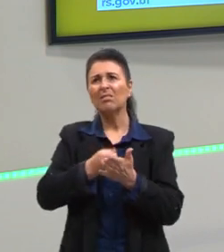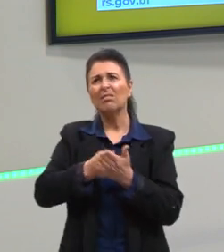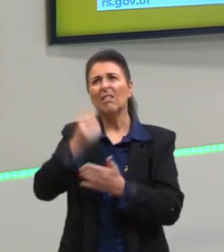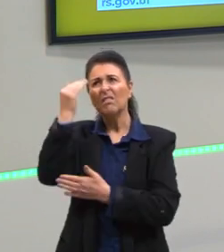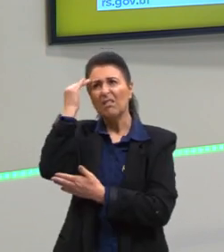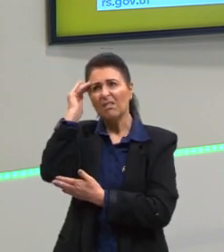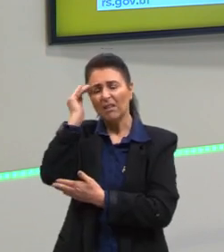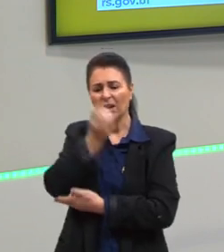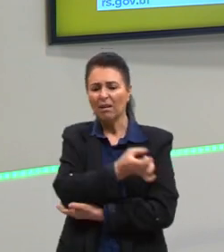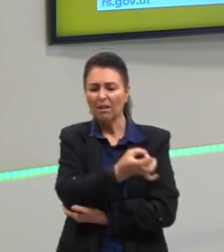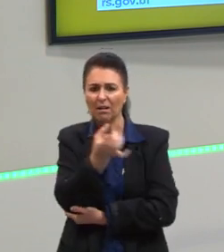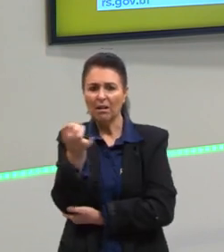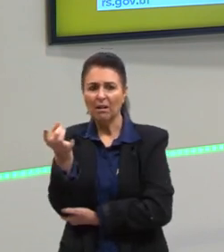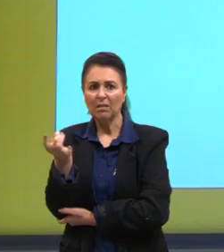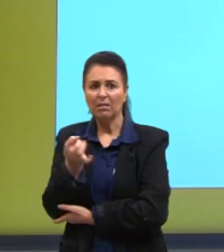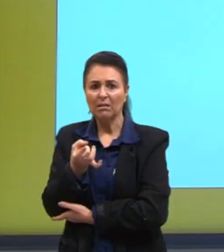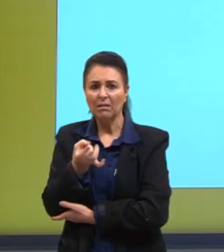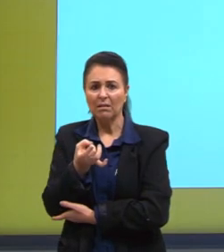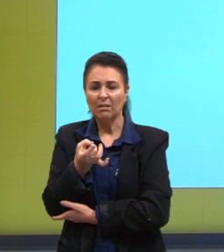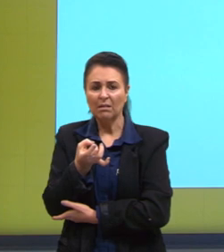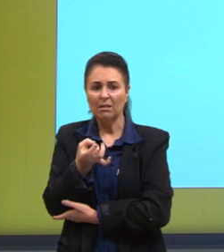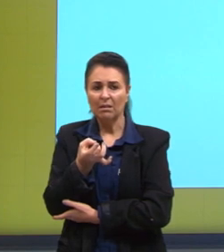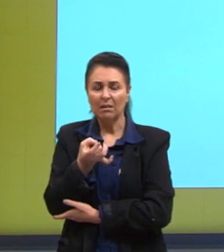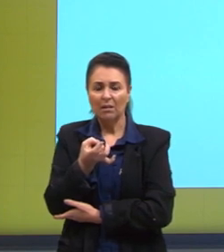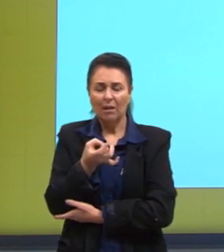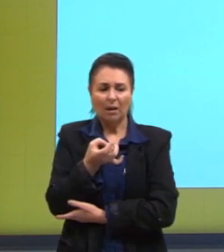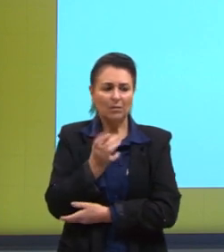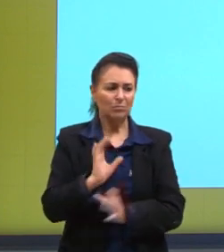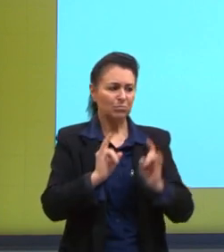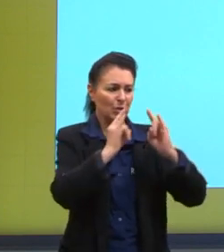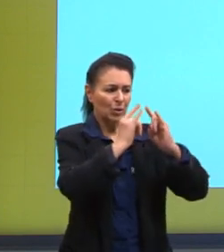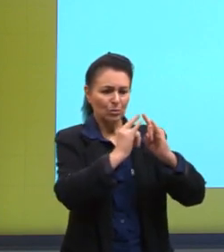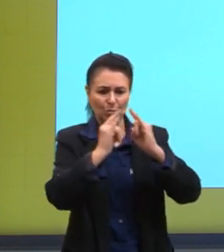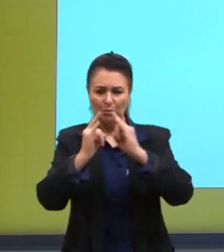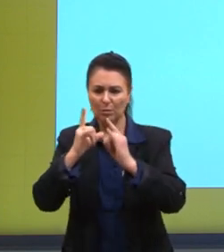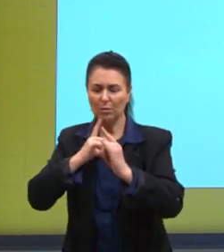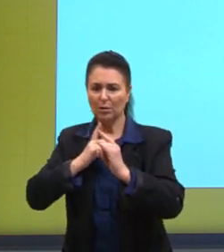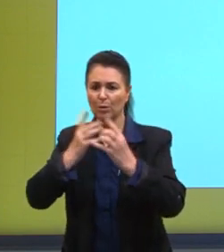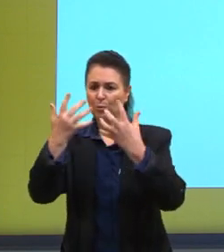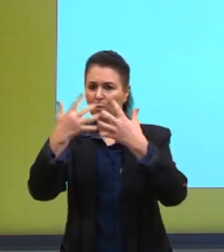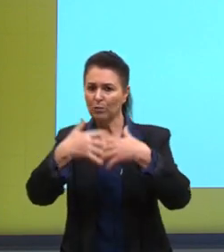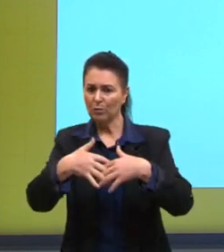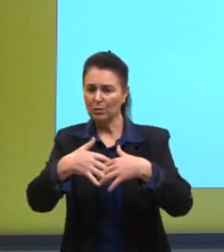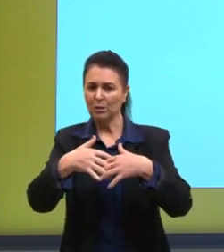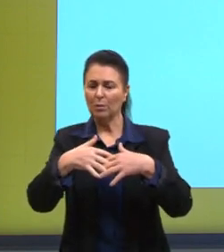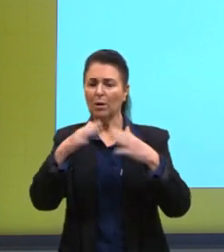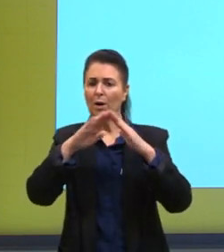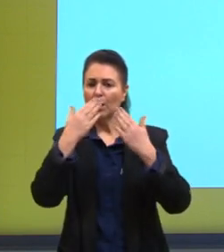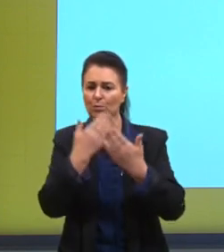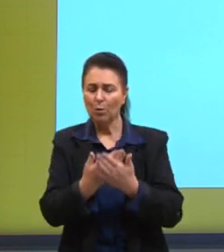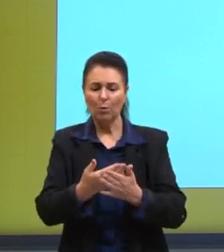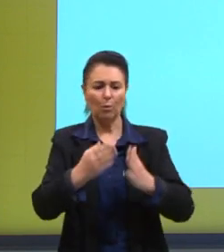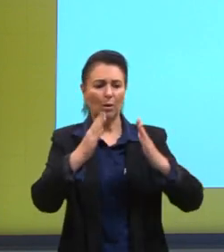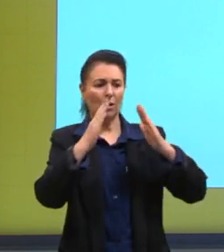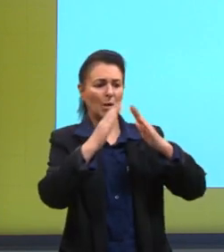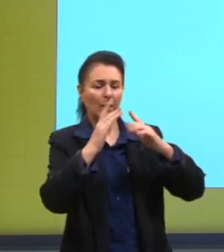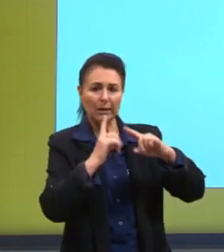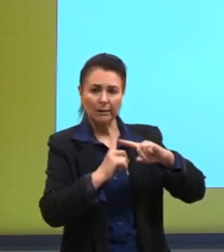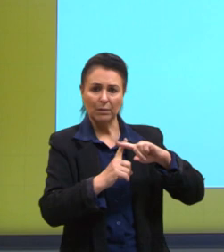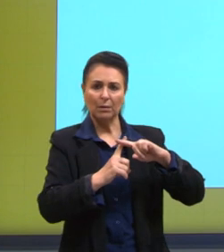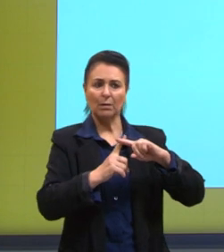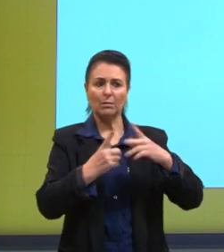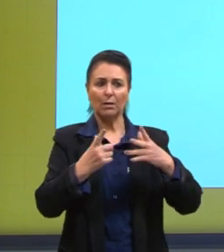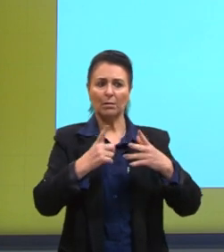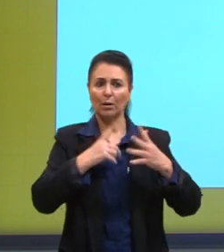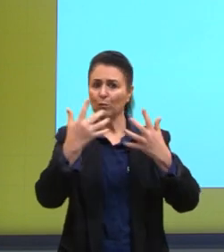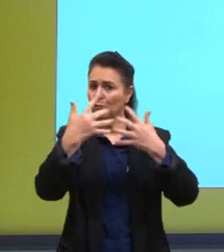exemplo, que cada instituição tem uma função. A escola tem uma função, a igreja tem uma função. Ainda é